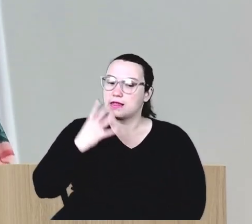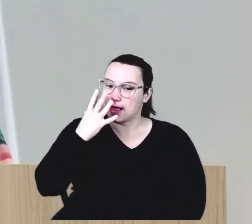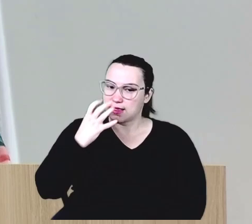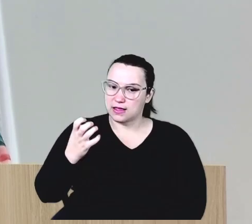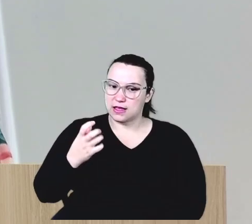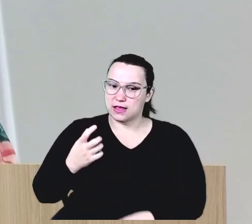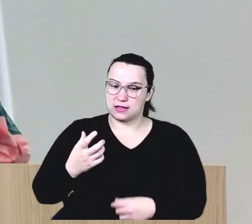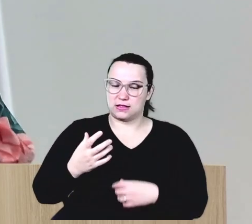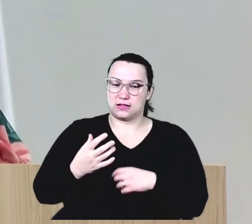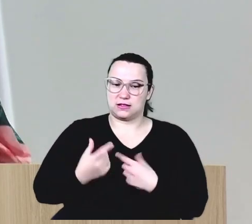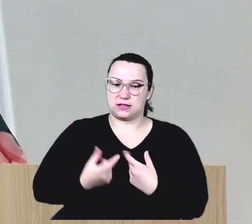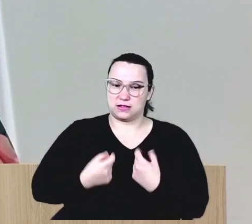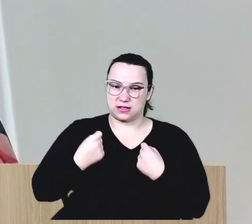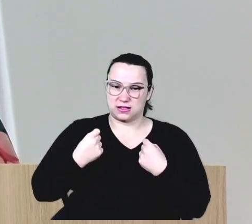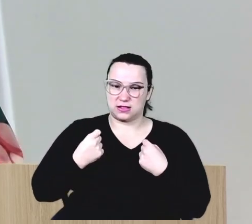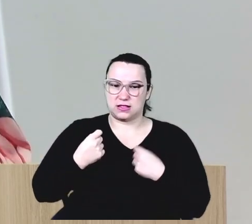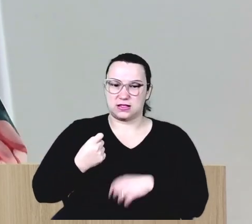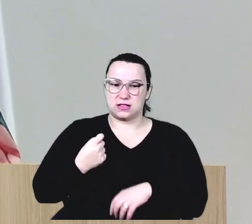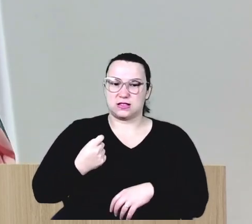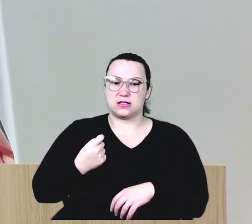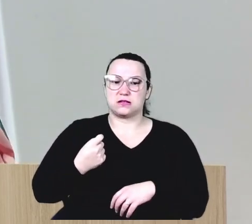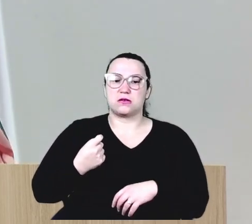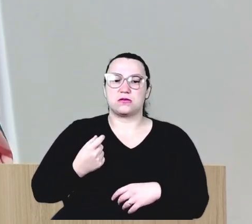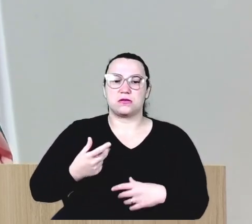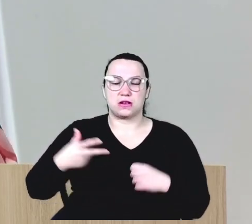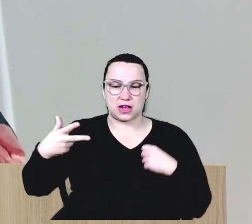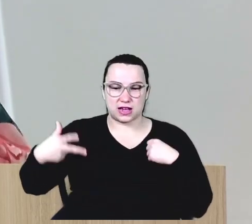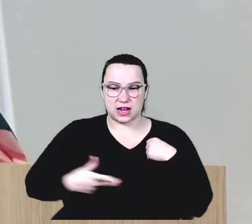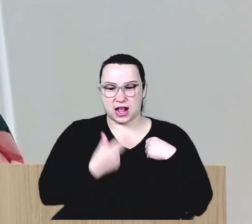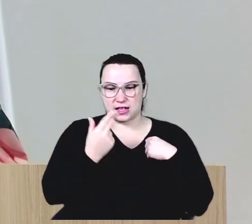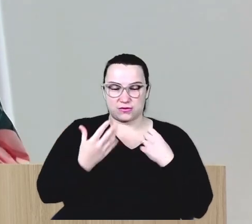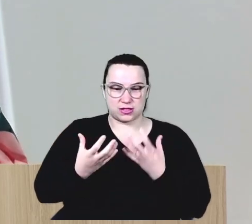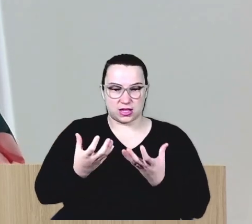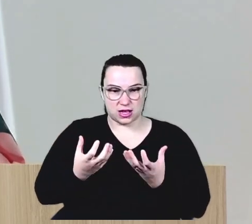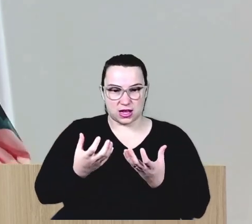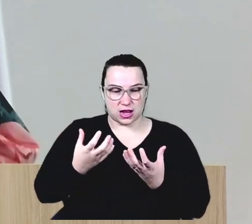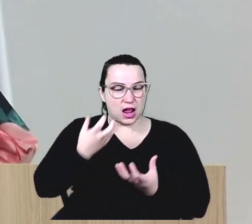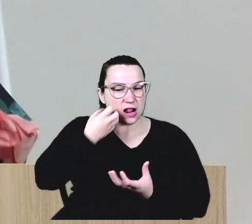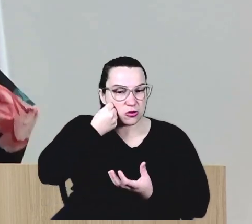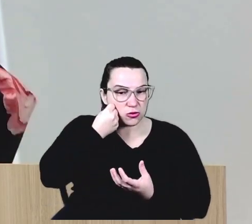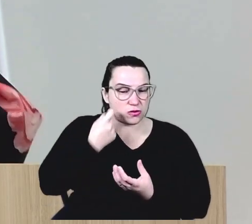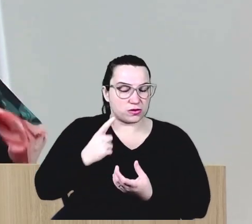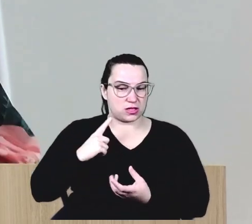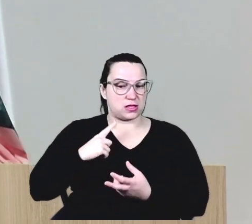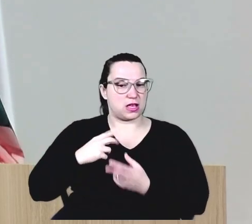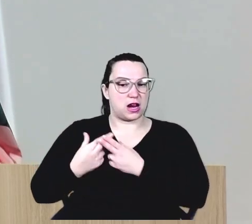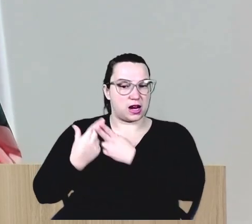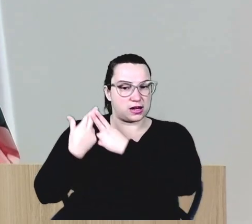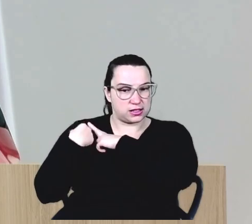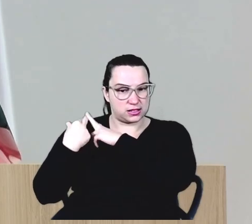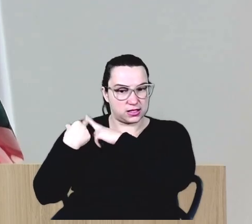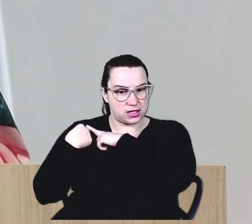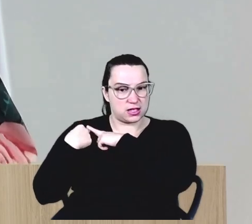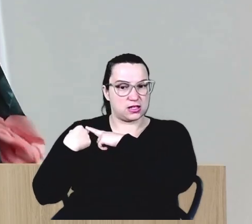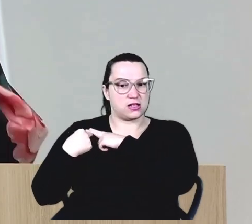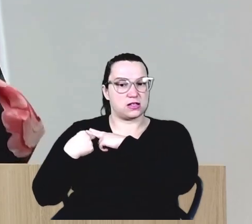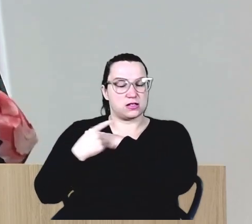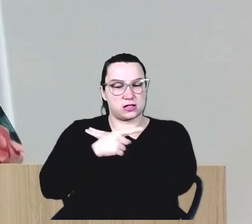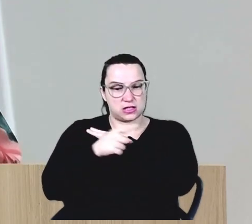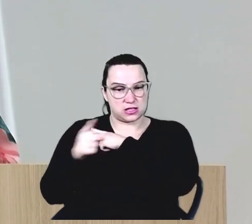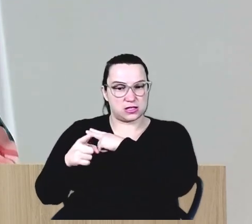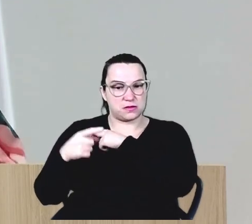câncer, castra, vai lá e castra. Você adotou um animal, você tem responsabilidade, ninguém é responsável pelos seus animais não, meu querido.